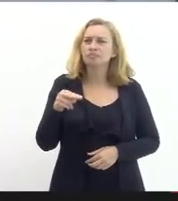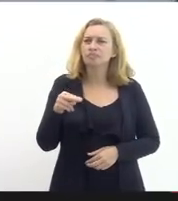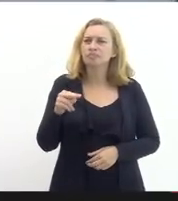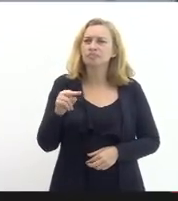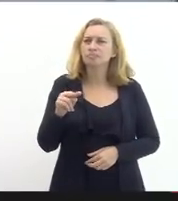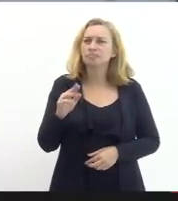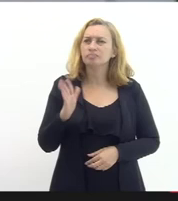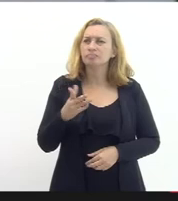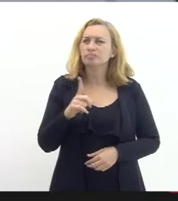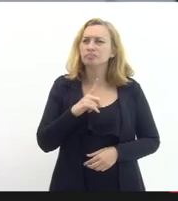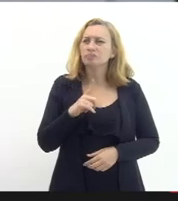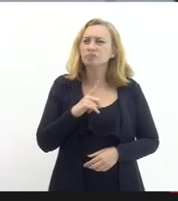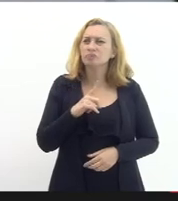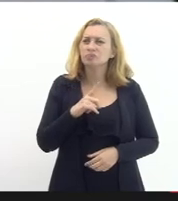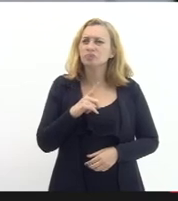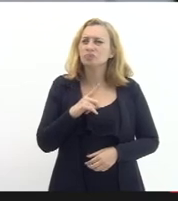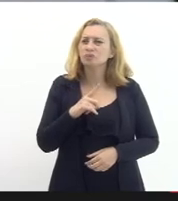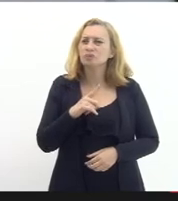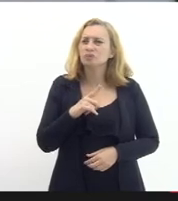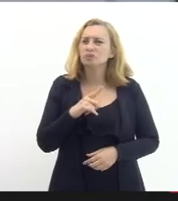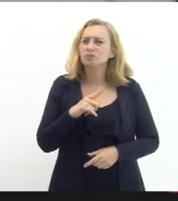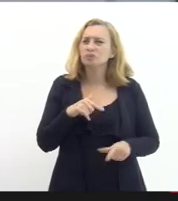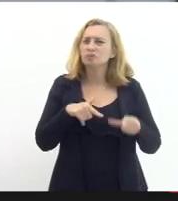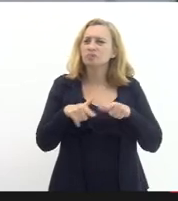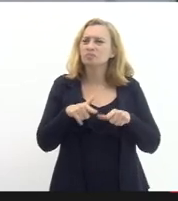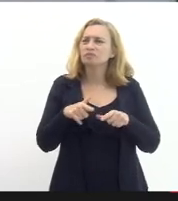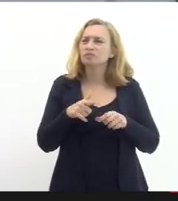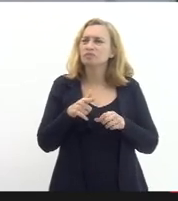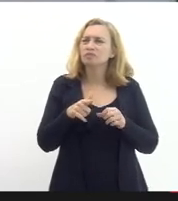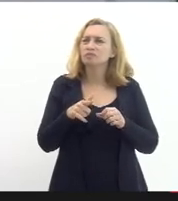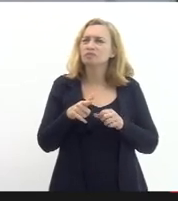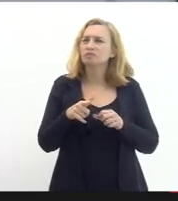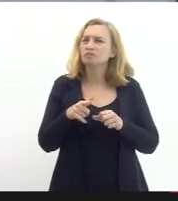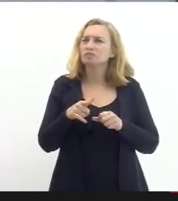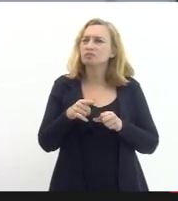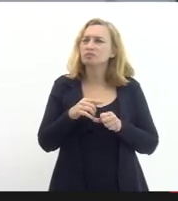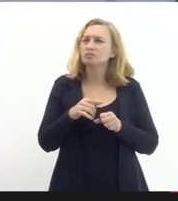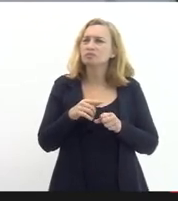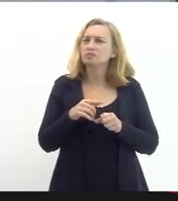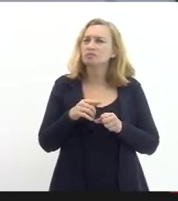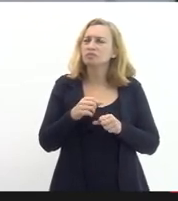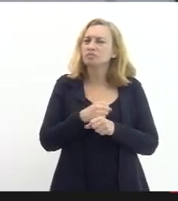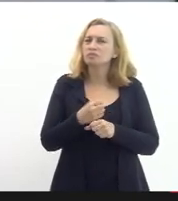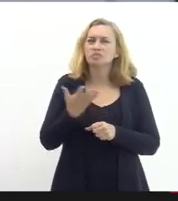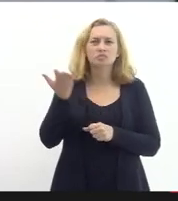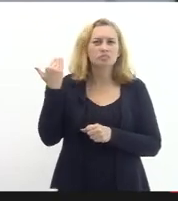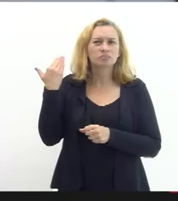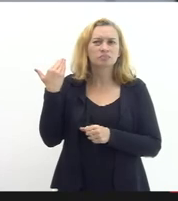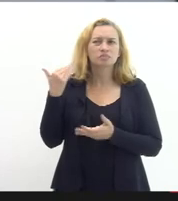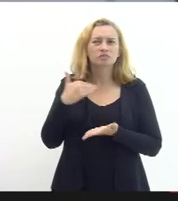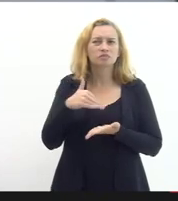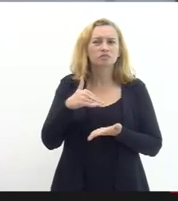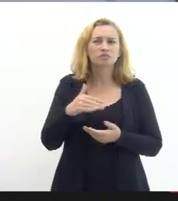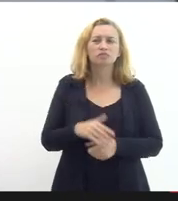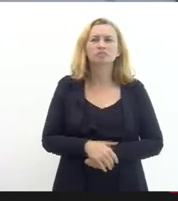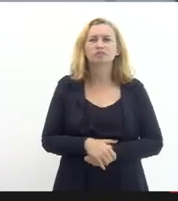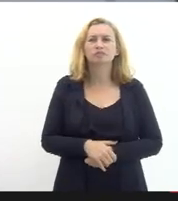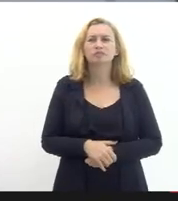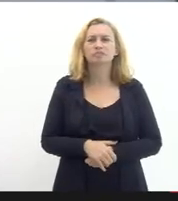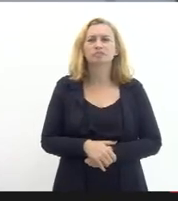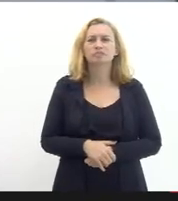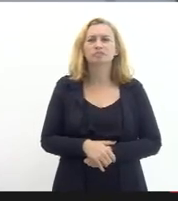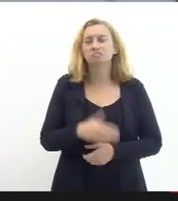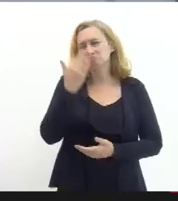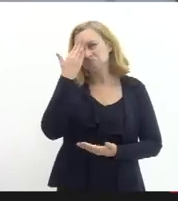tinha um número trabalhado anteriormente na gestão do secretário anterior sim e eu